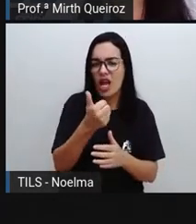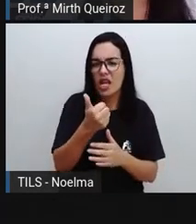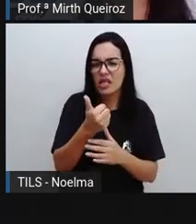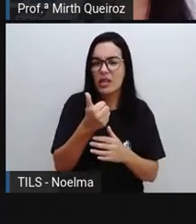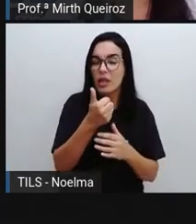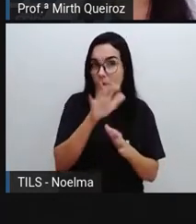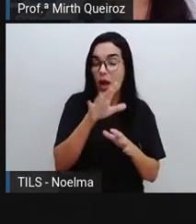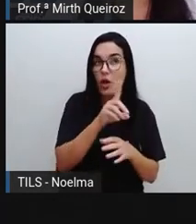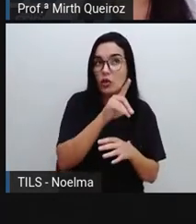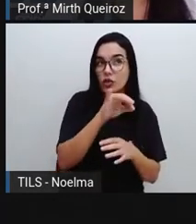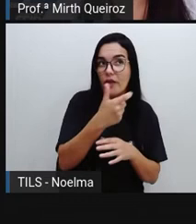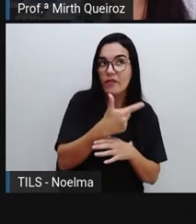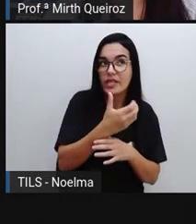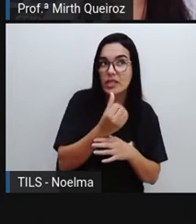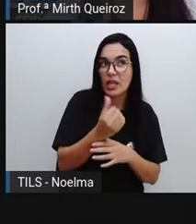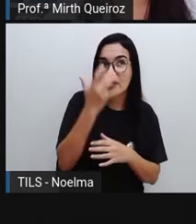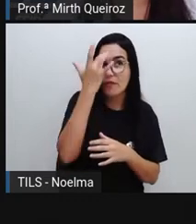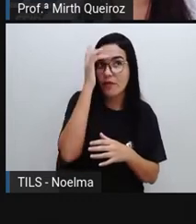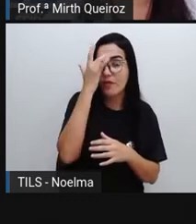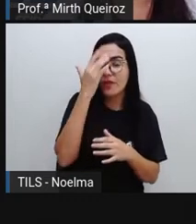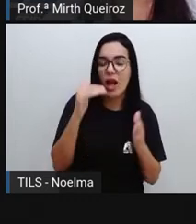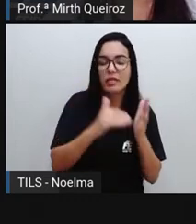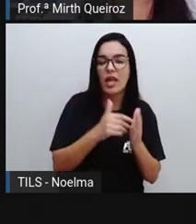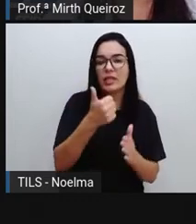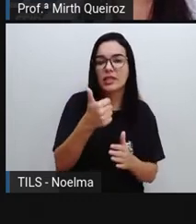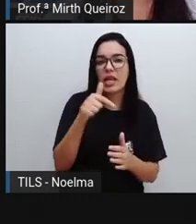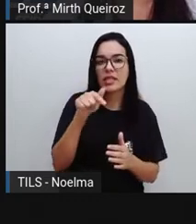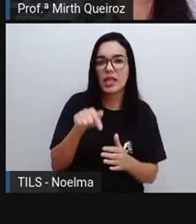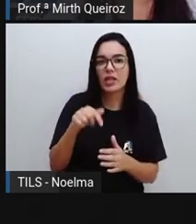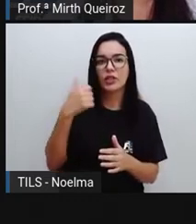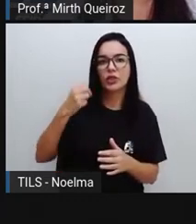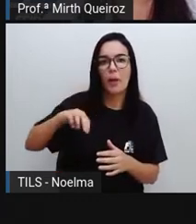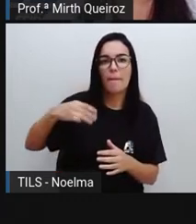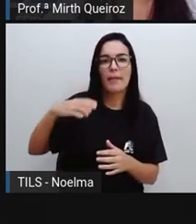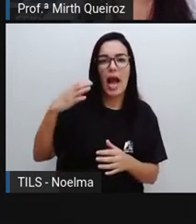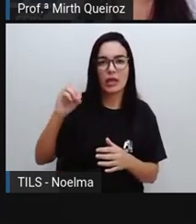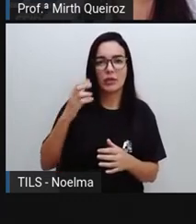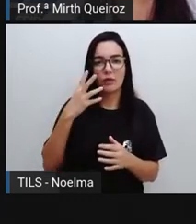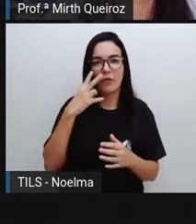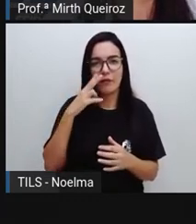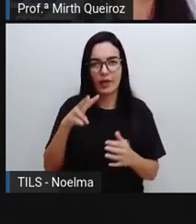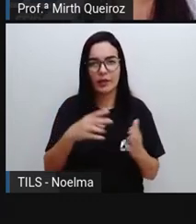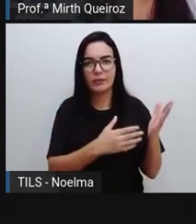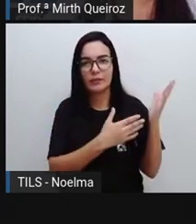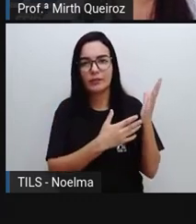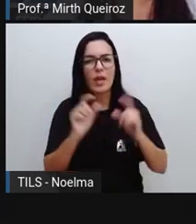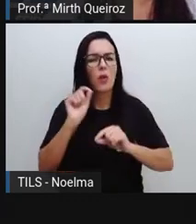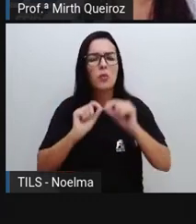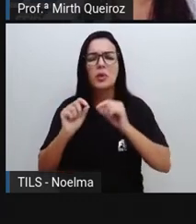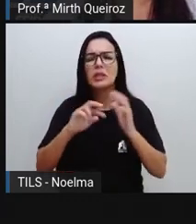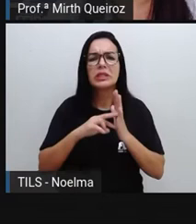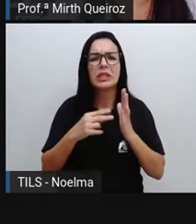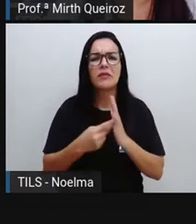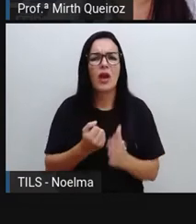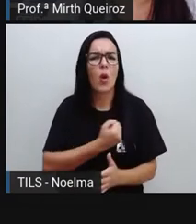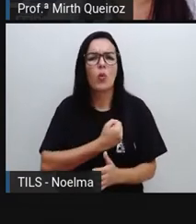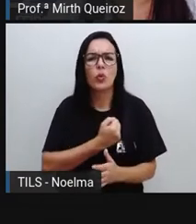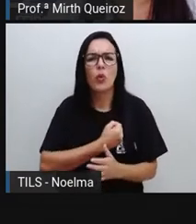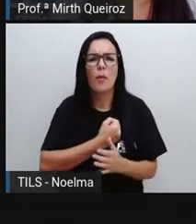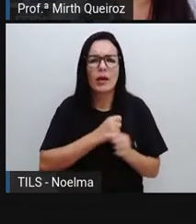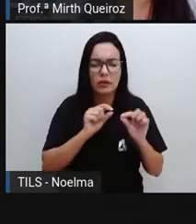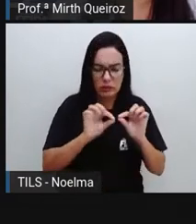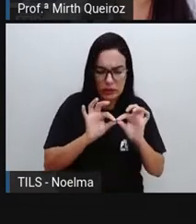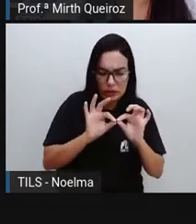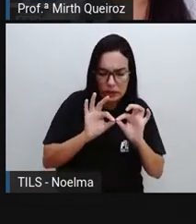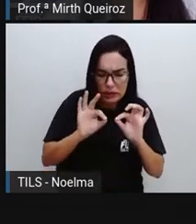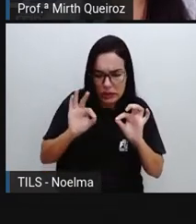foi dia 26 de fevereiro, até o dia 17 de março. Vamos ver? O que que significam os números que aparecem na linha